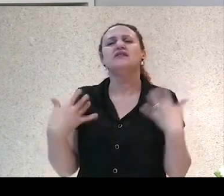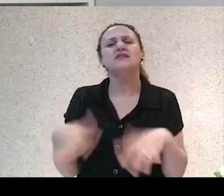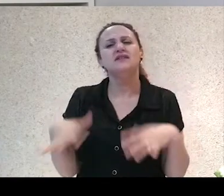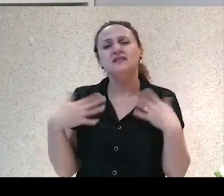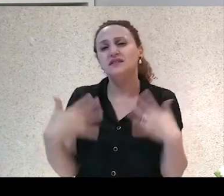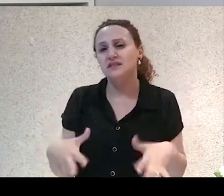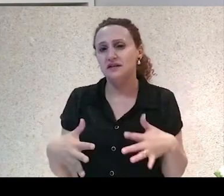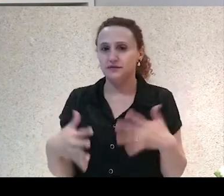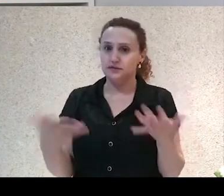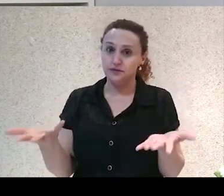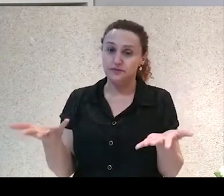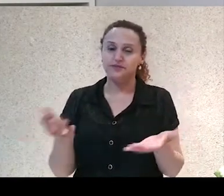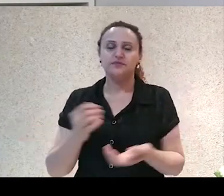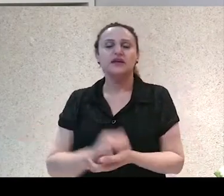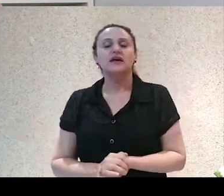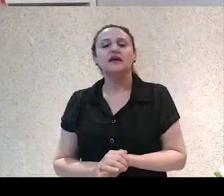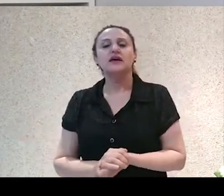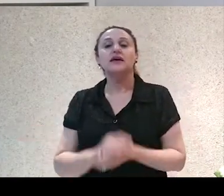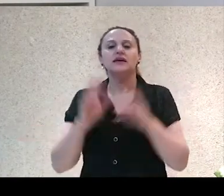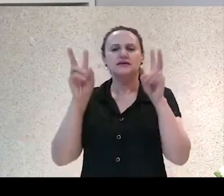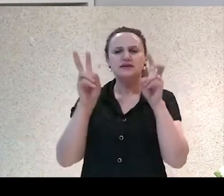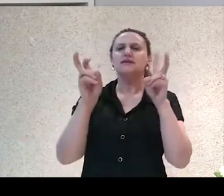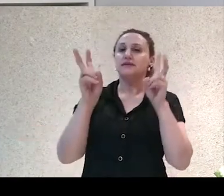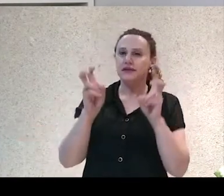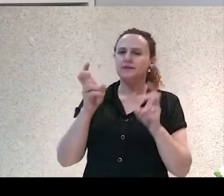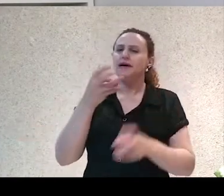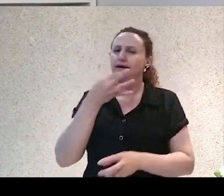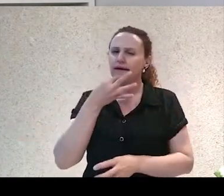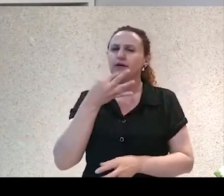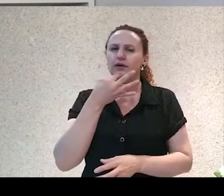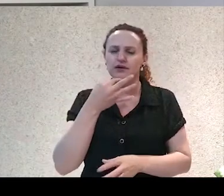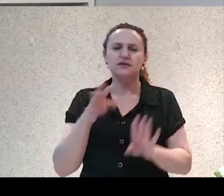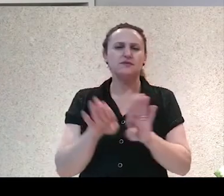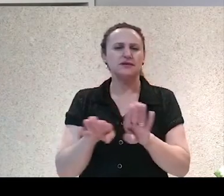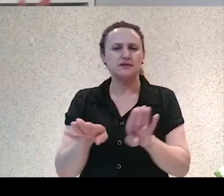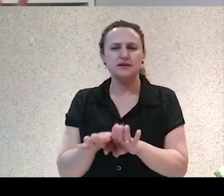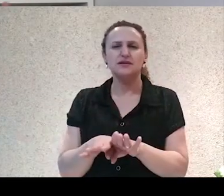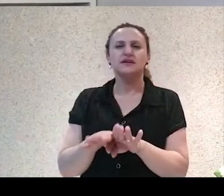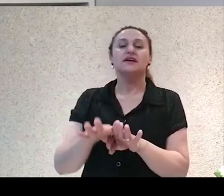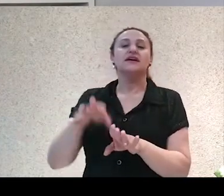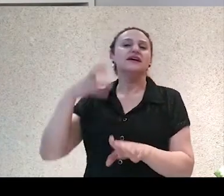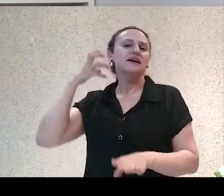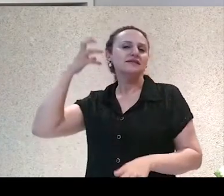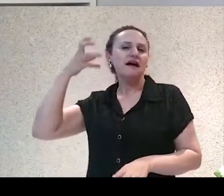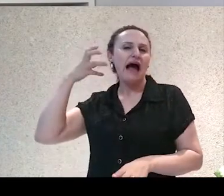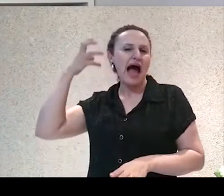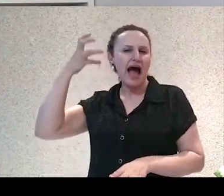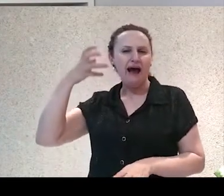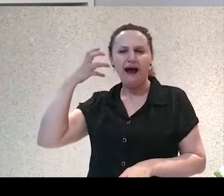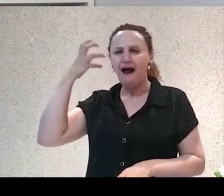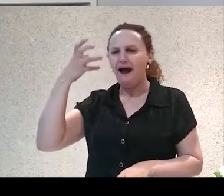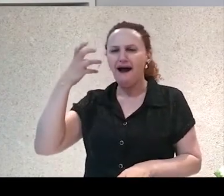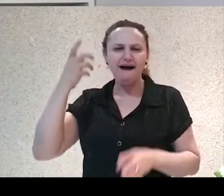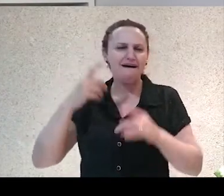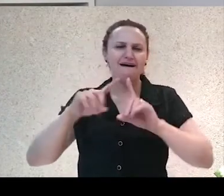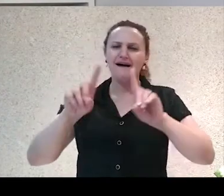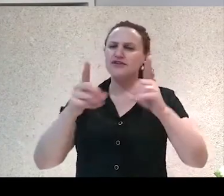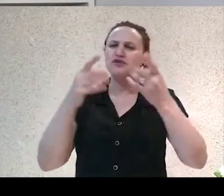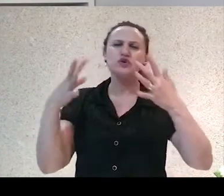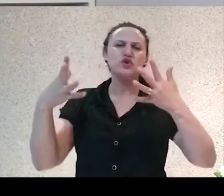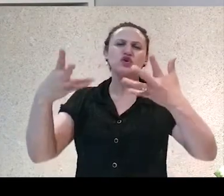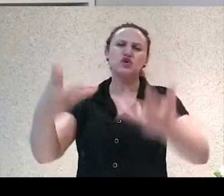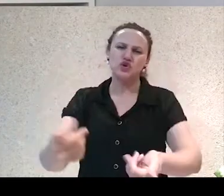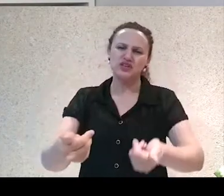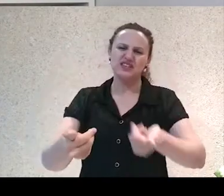um tema muito conhecido da gente, tanto que está aí nas nossas rádios e forma meio que um novo gênero musical que é a